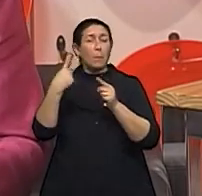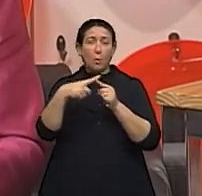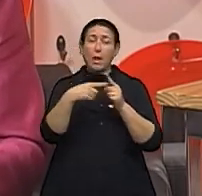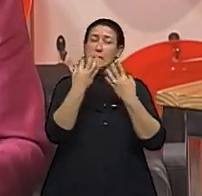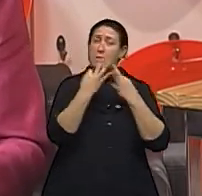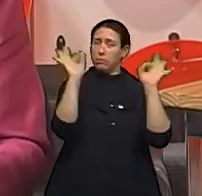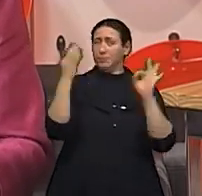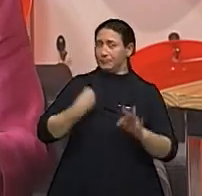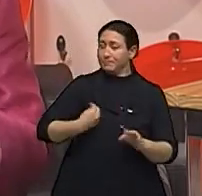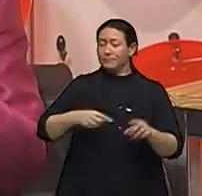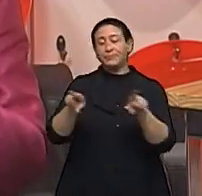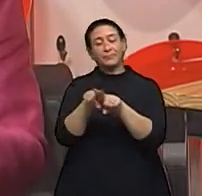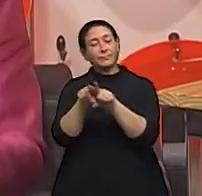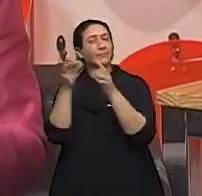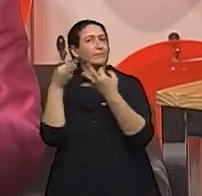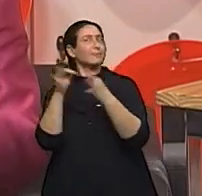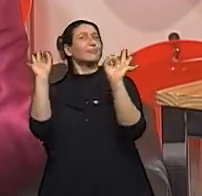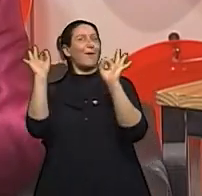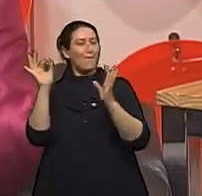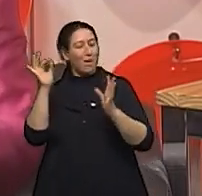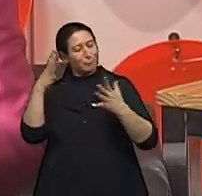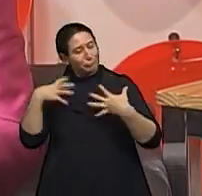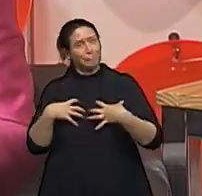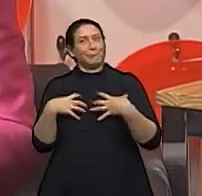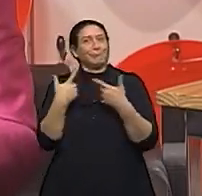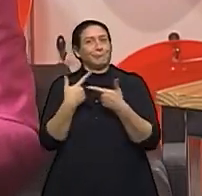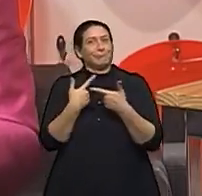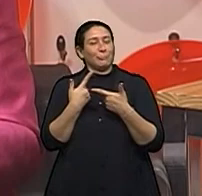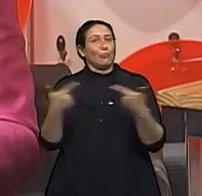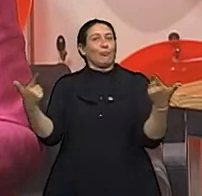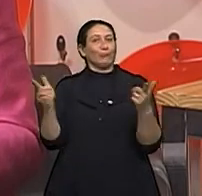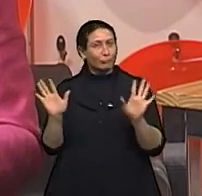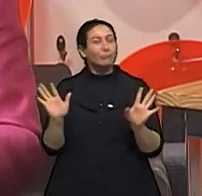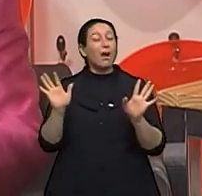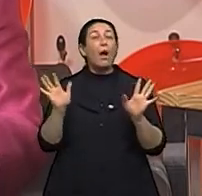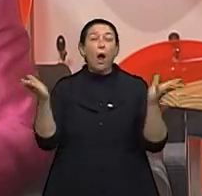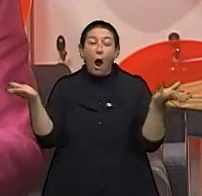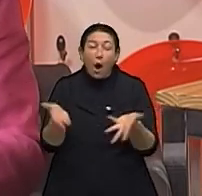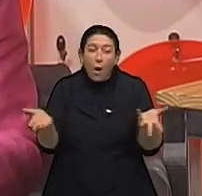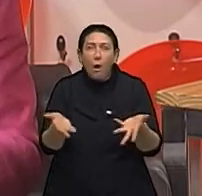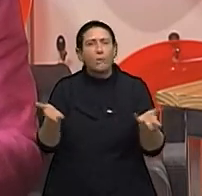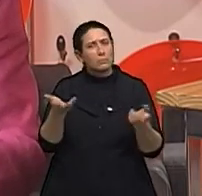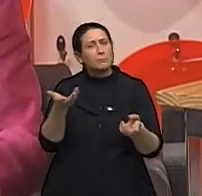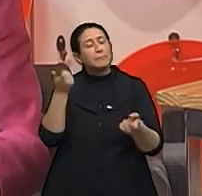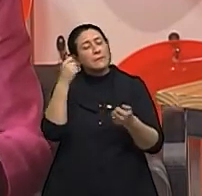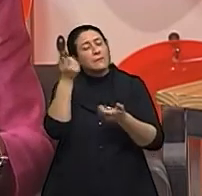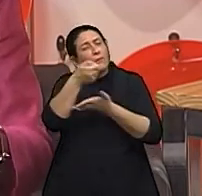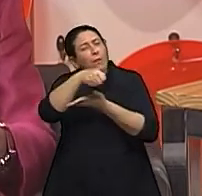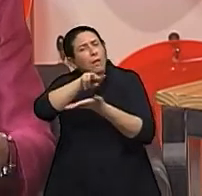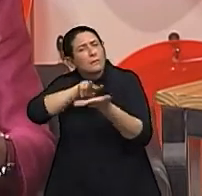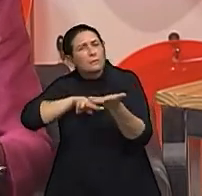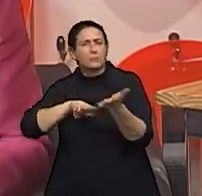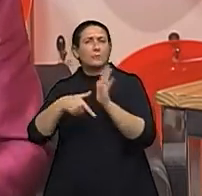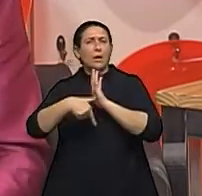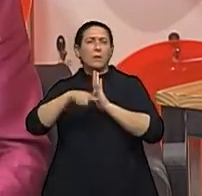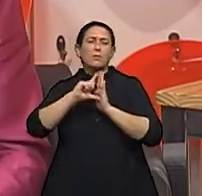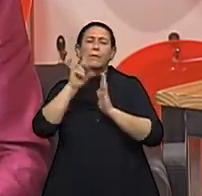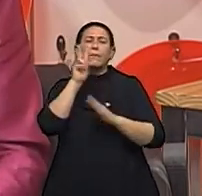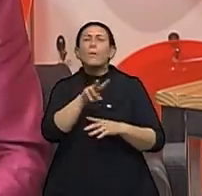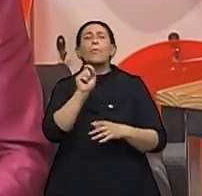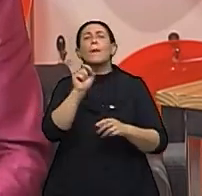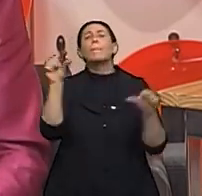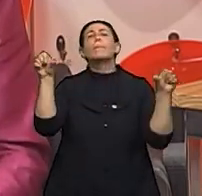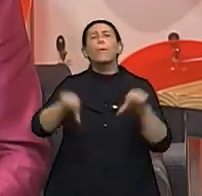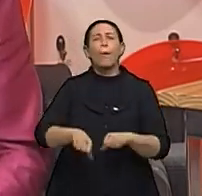salva a mama. Então, nós precisamos fazer uma avaliação do que será que é pior,